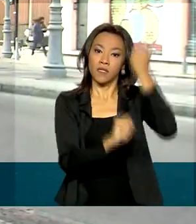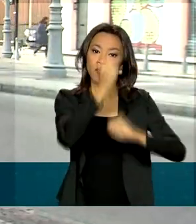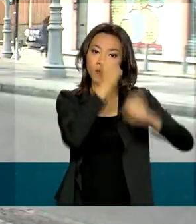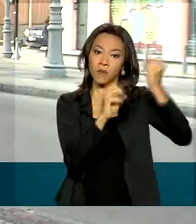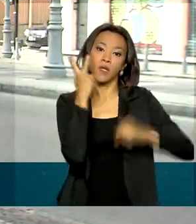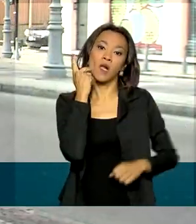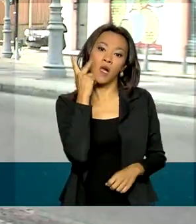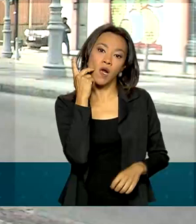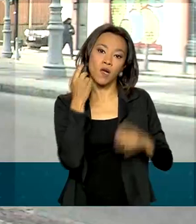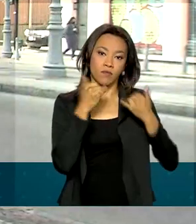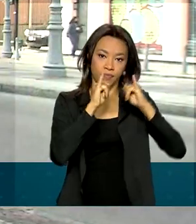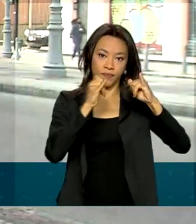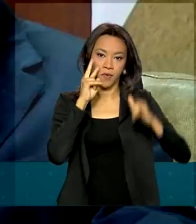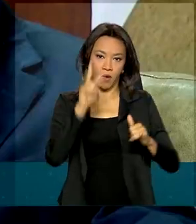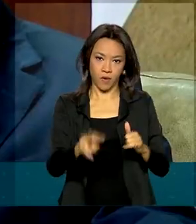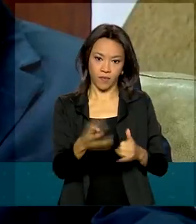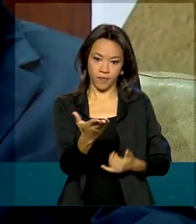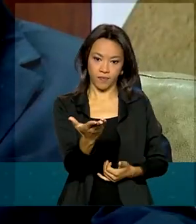Vamos ouvir.